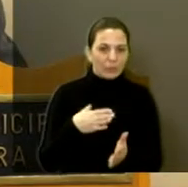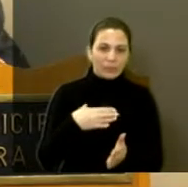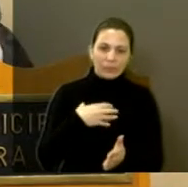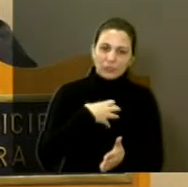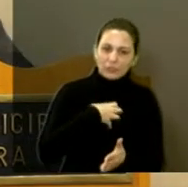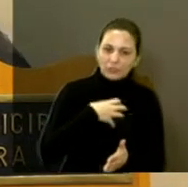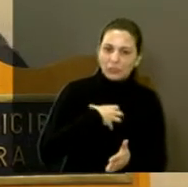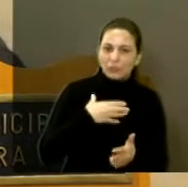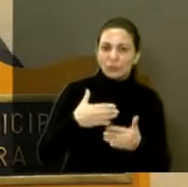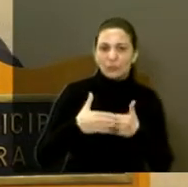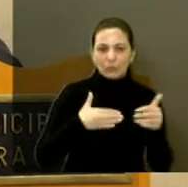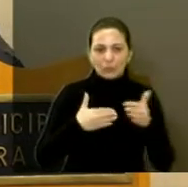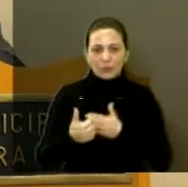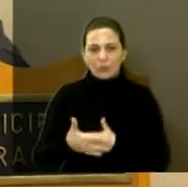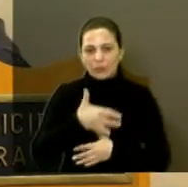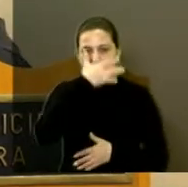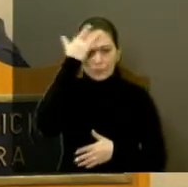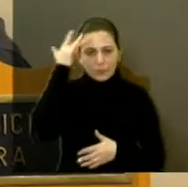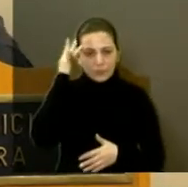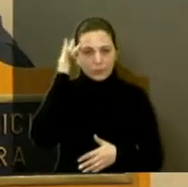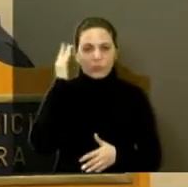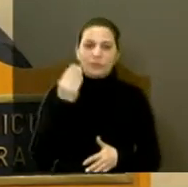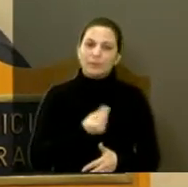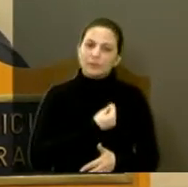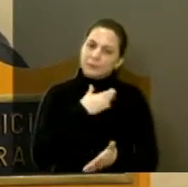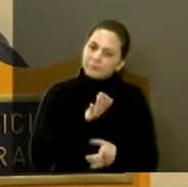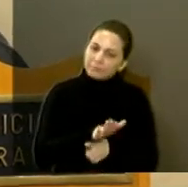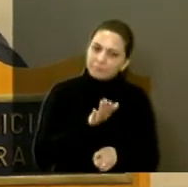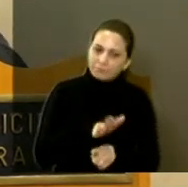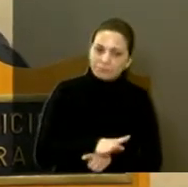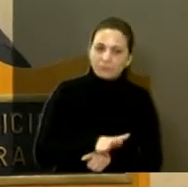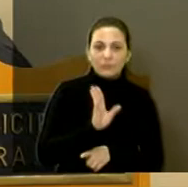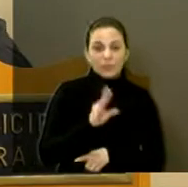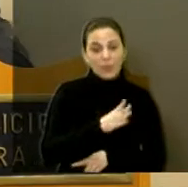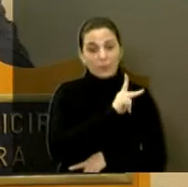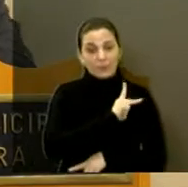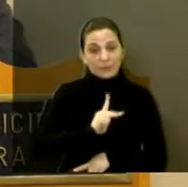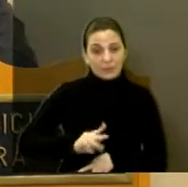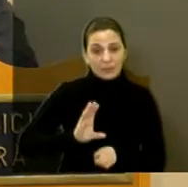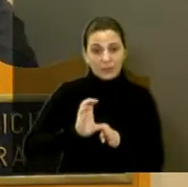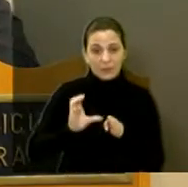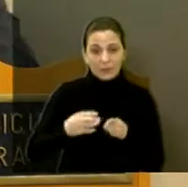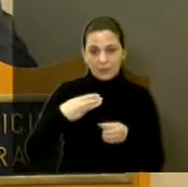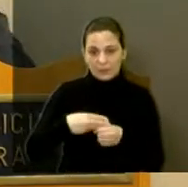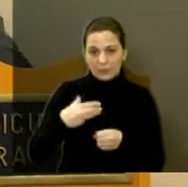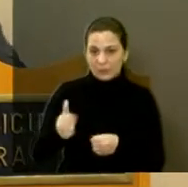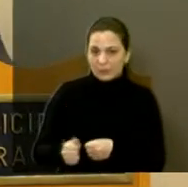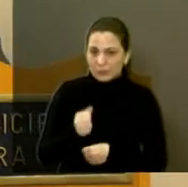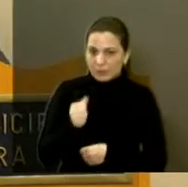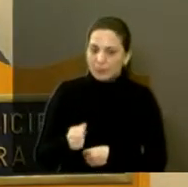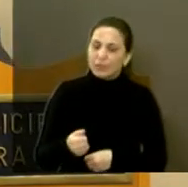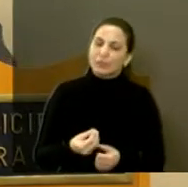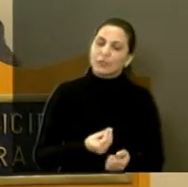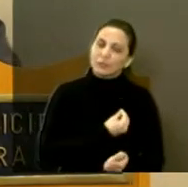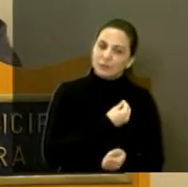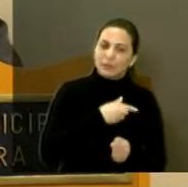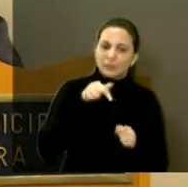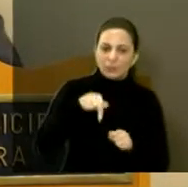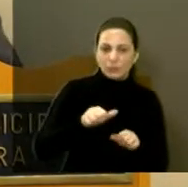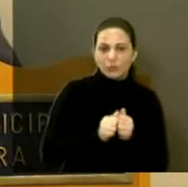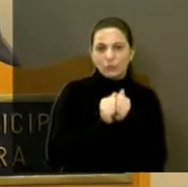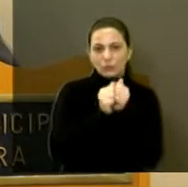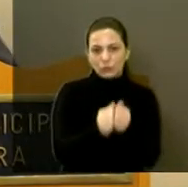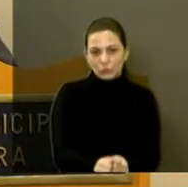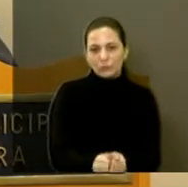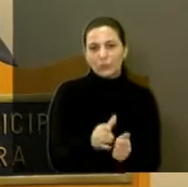cores. O Dudu sempre estava atendendo. O Dudu foi presidente dessa Câmara, estive com ele aqui também, e foi